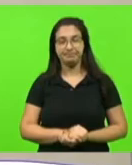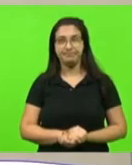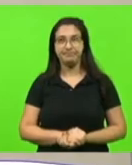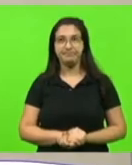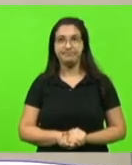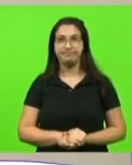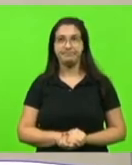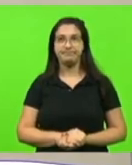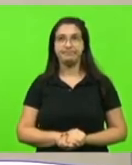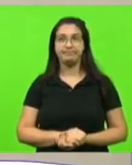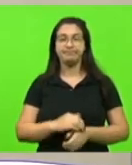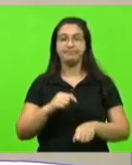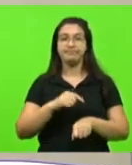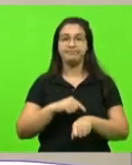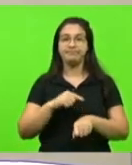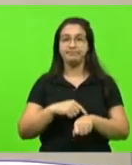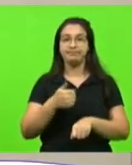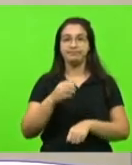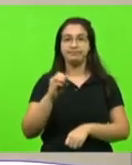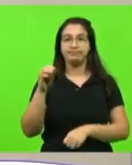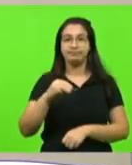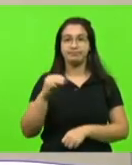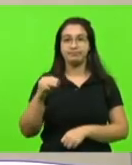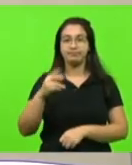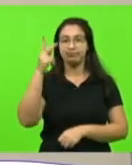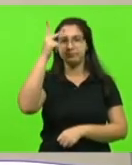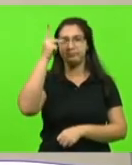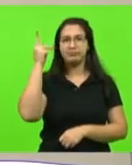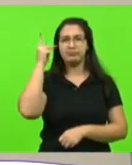tempo de até 10 minutos, fará uso da palavra a deputada Paulinha.